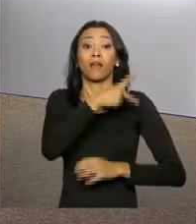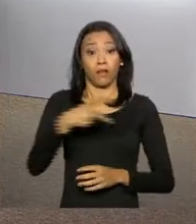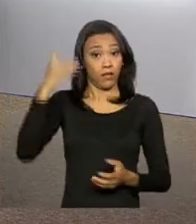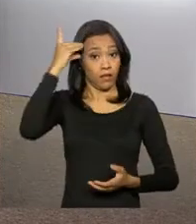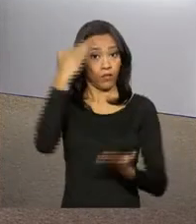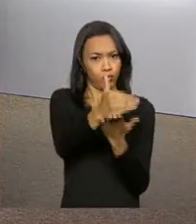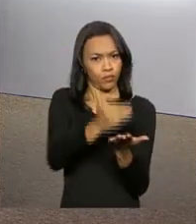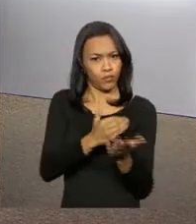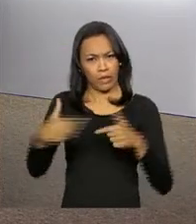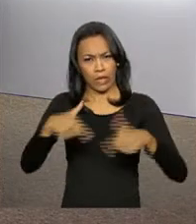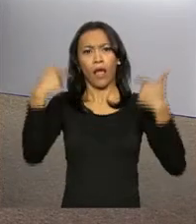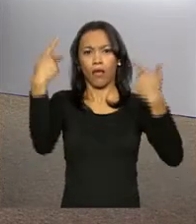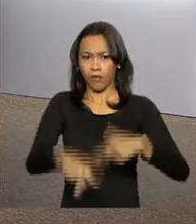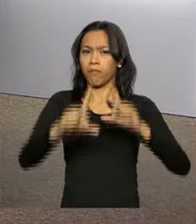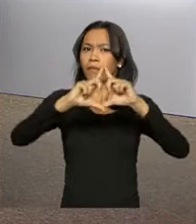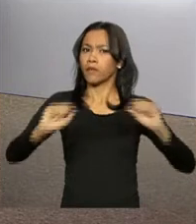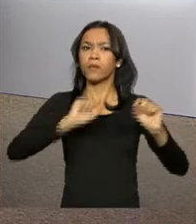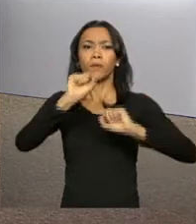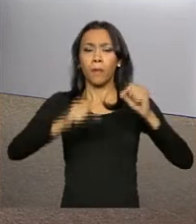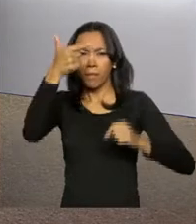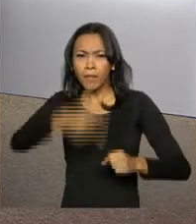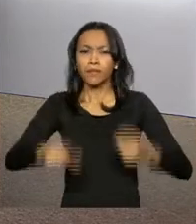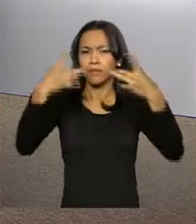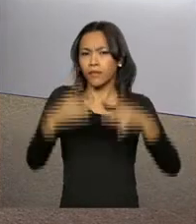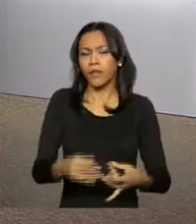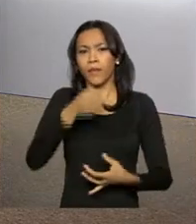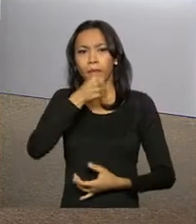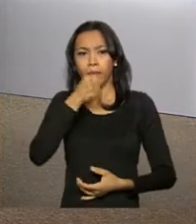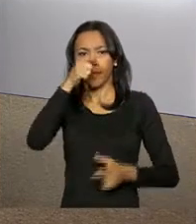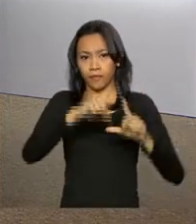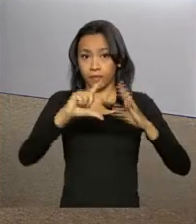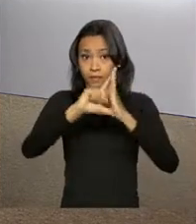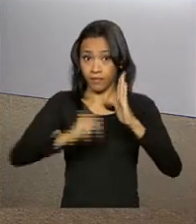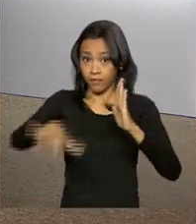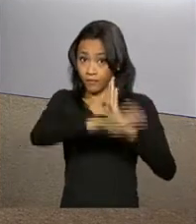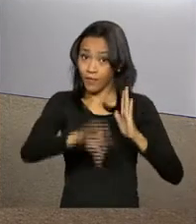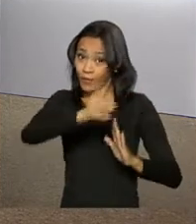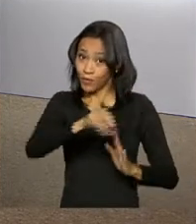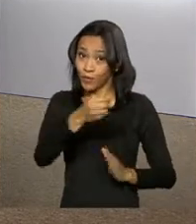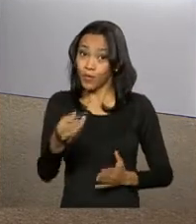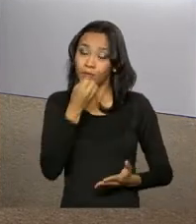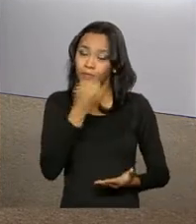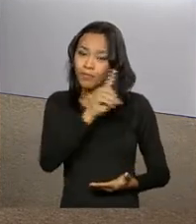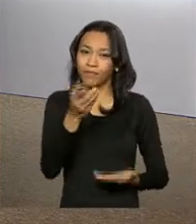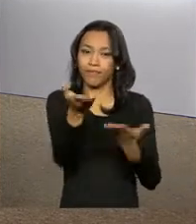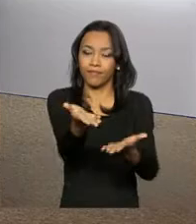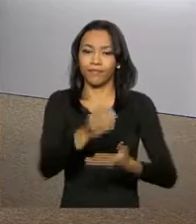hoje é aqui em Brasília. E quem tem as informações ao vivo do Palácio do Planalto é o repórter João Pedro Neto. Oi, João Pedro, bom dia.